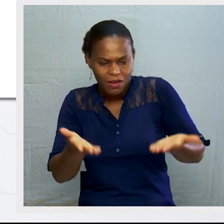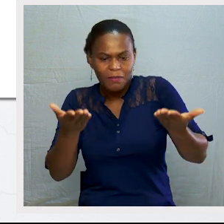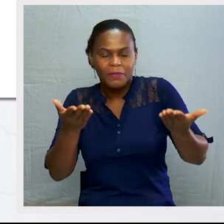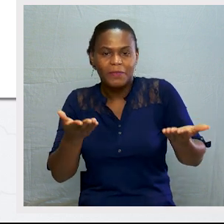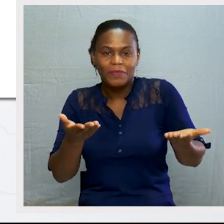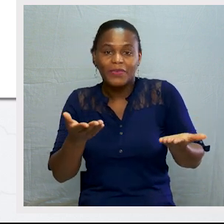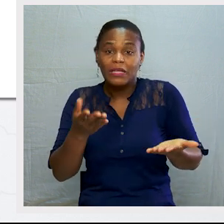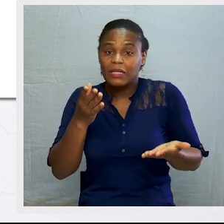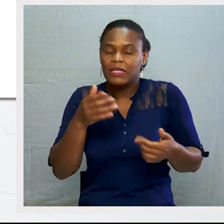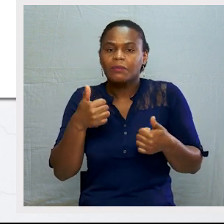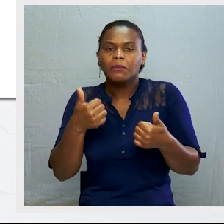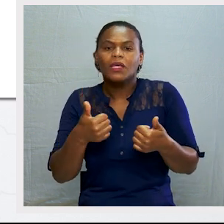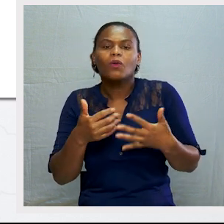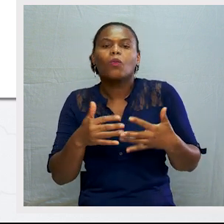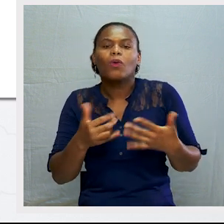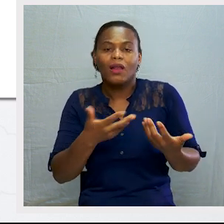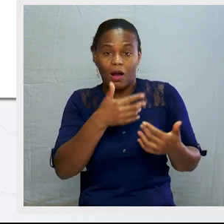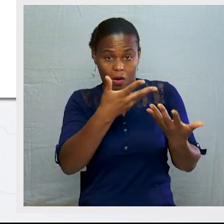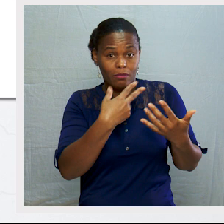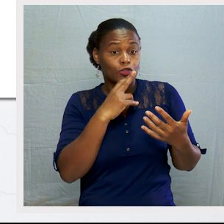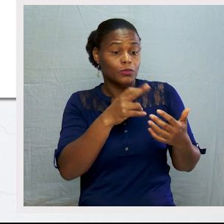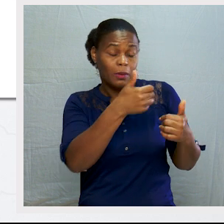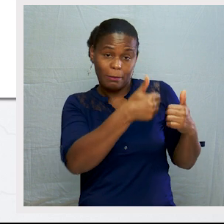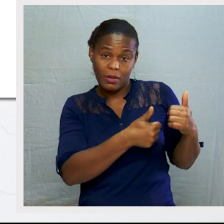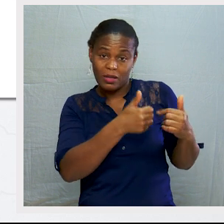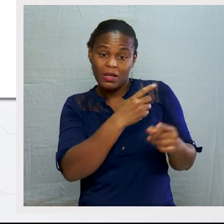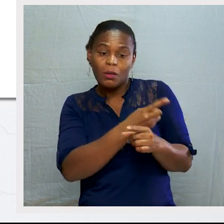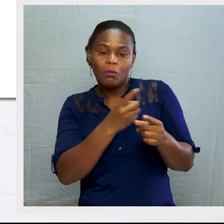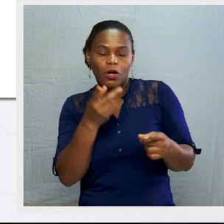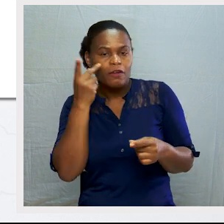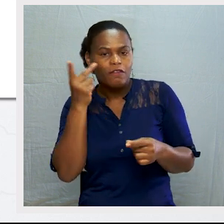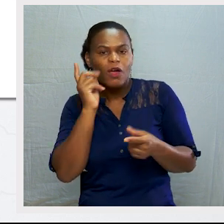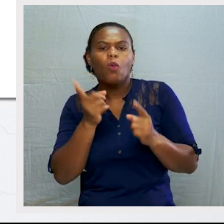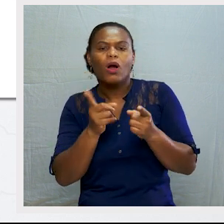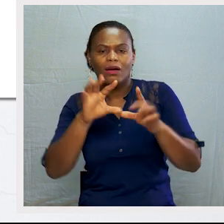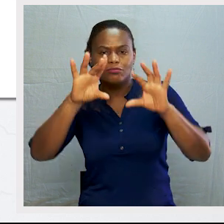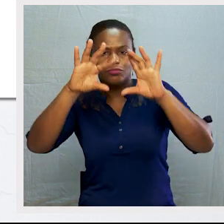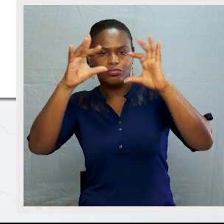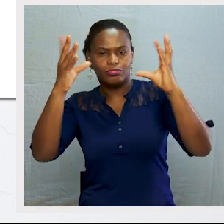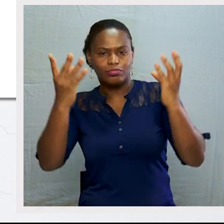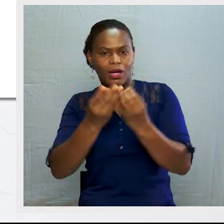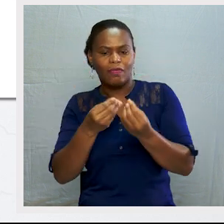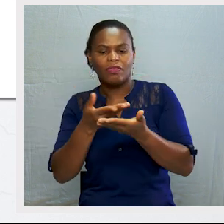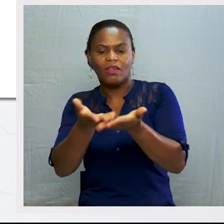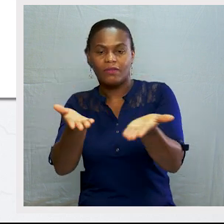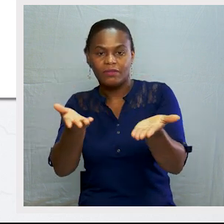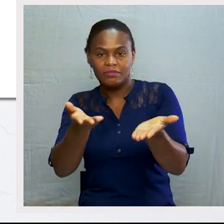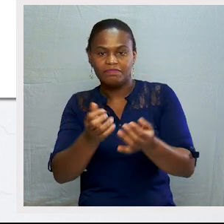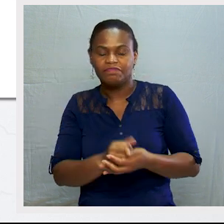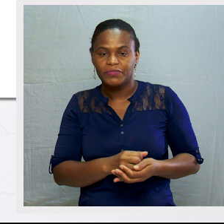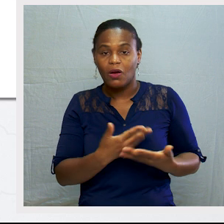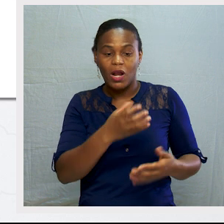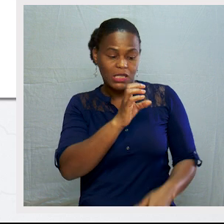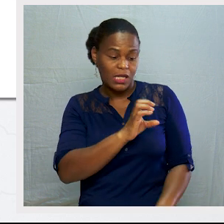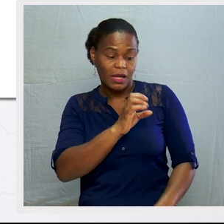A, C e B. É porque viviam daquilo que a natureza lhes oferecia? C.